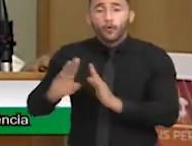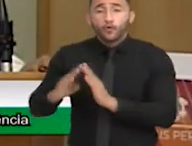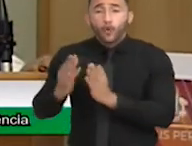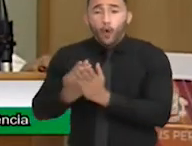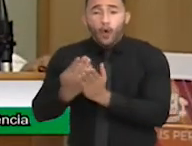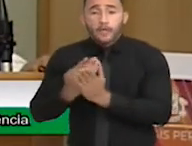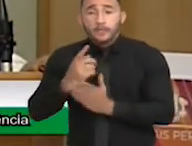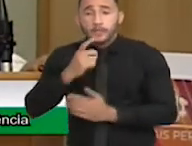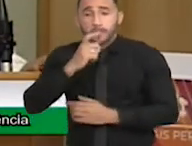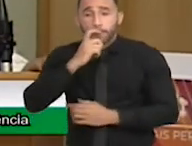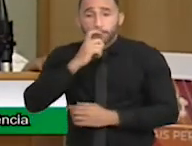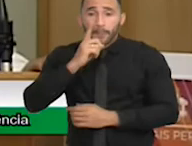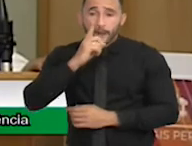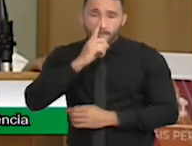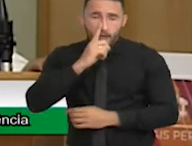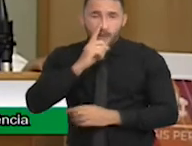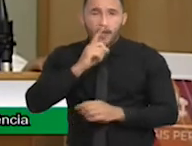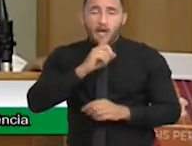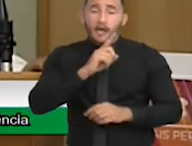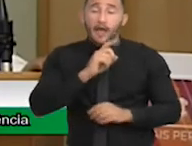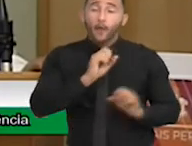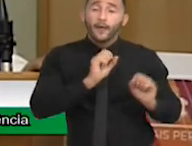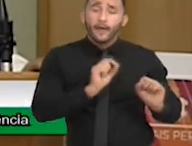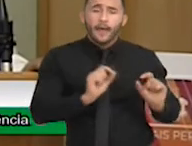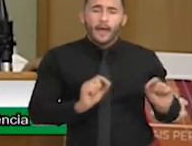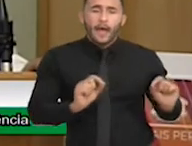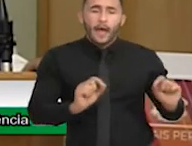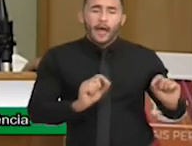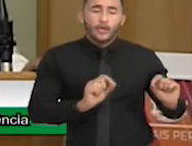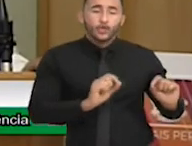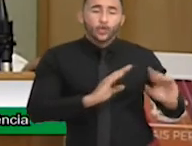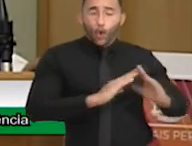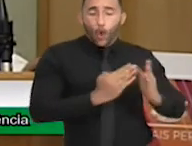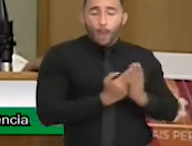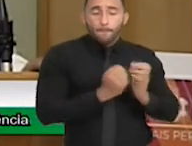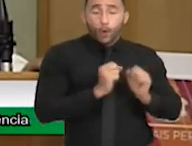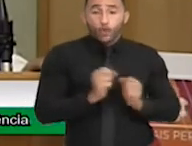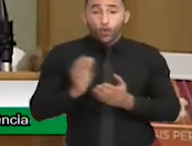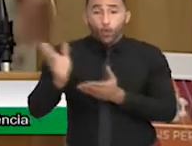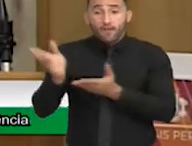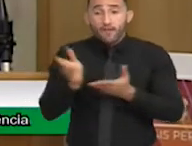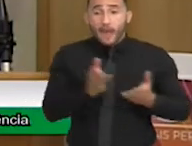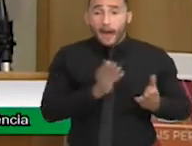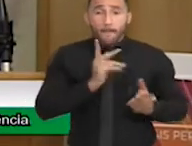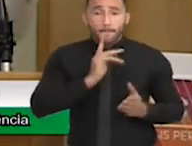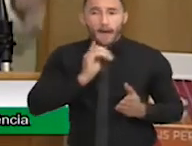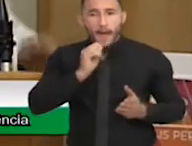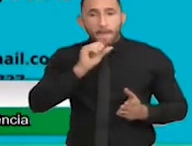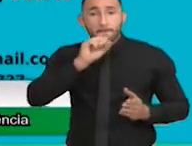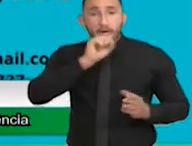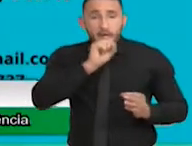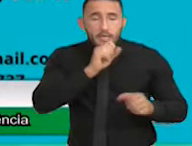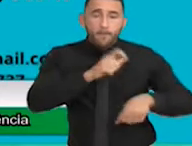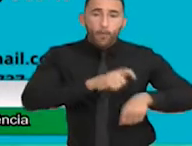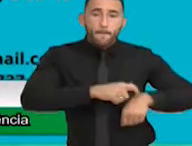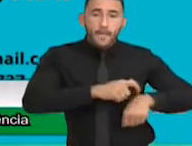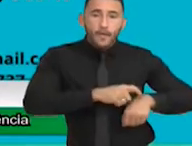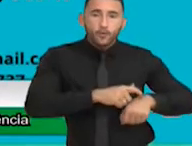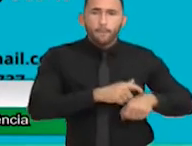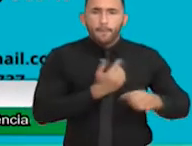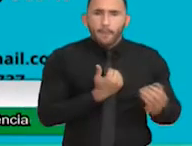escolas devem convidar os pais das crianças com deficiência para discutir, para ajudar naquele momento do luto.